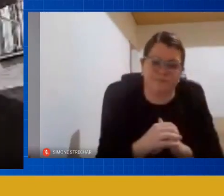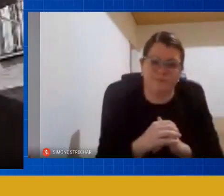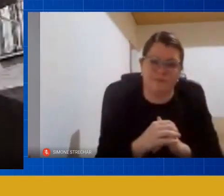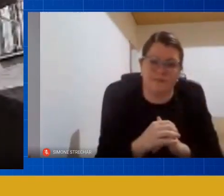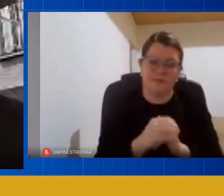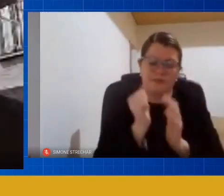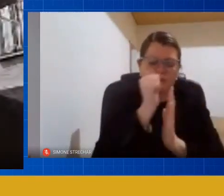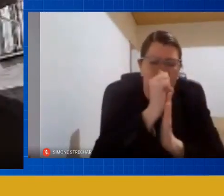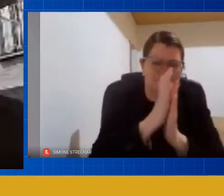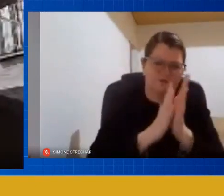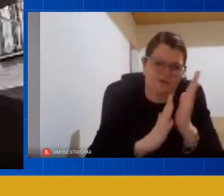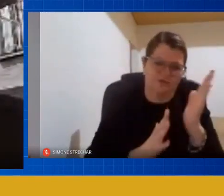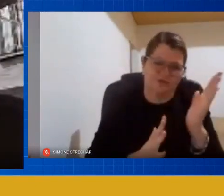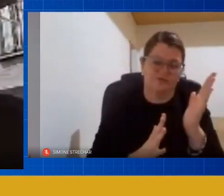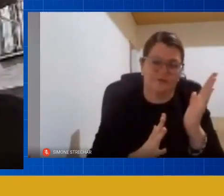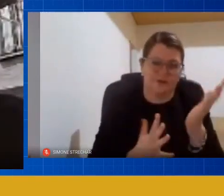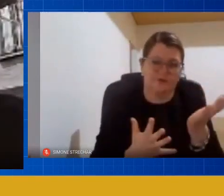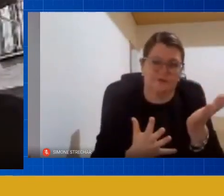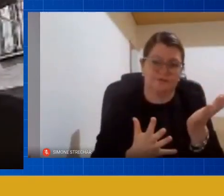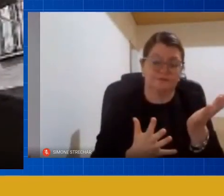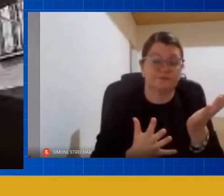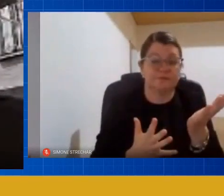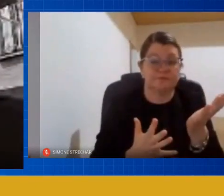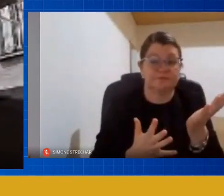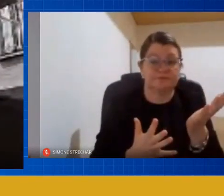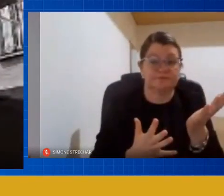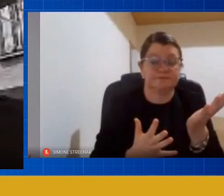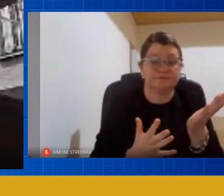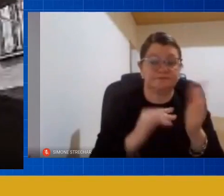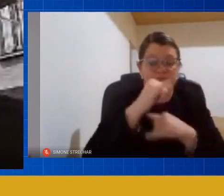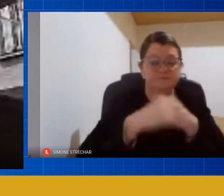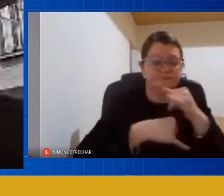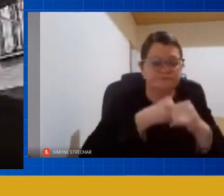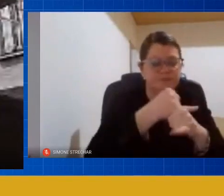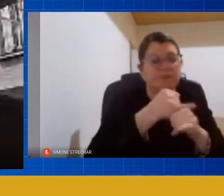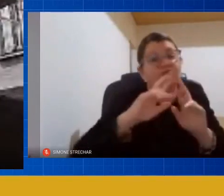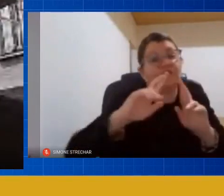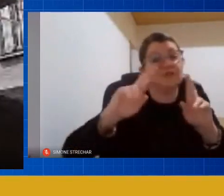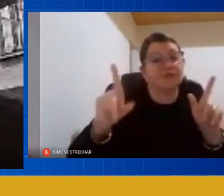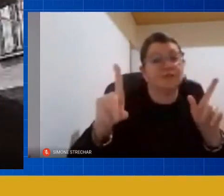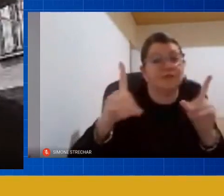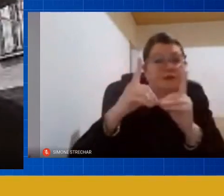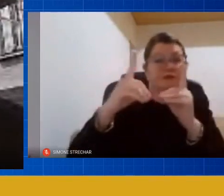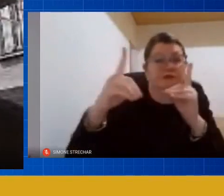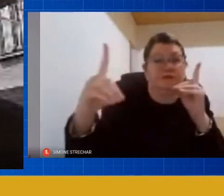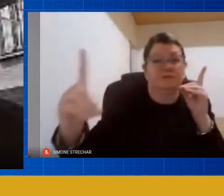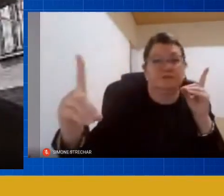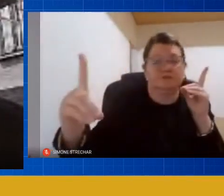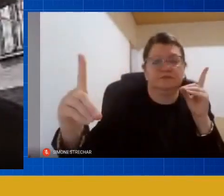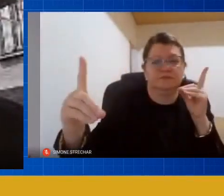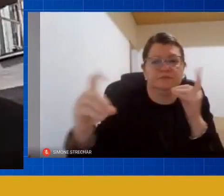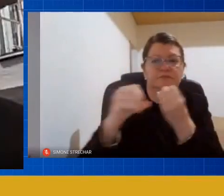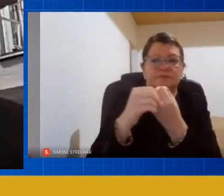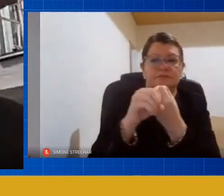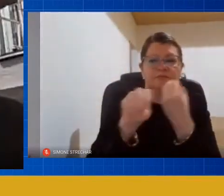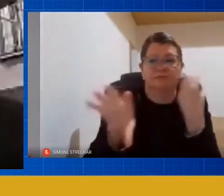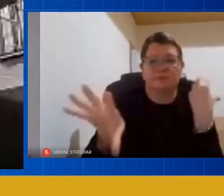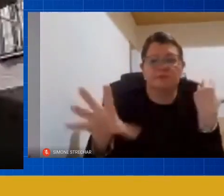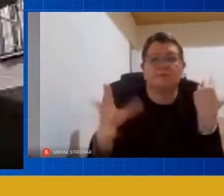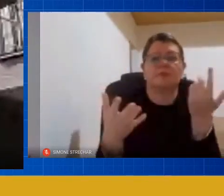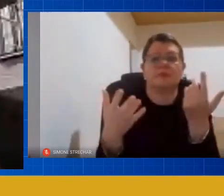o próprio nome já diz é diferente do ensino a distância onde há uma sistematização do processo